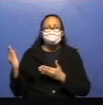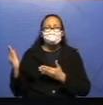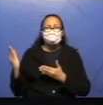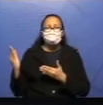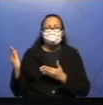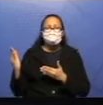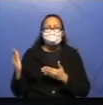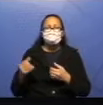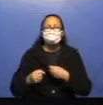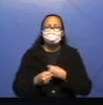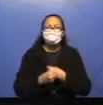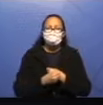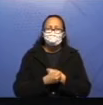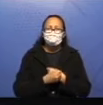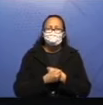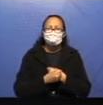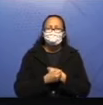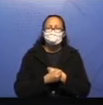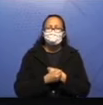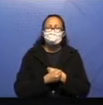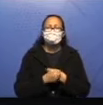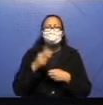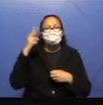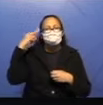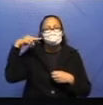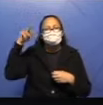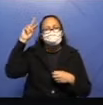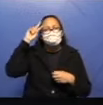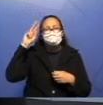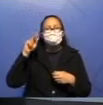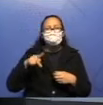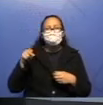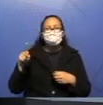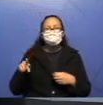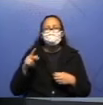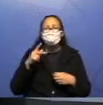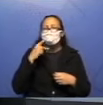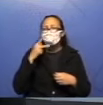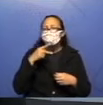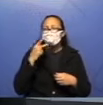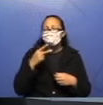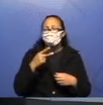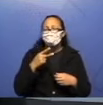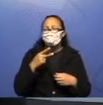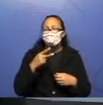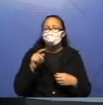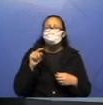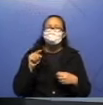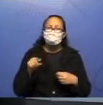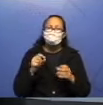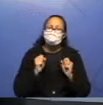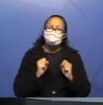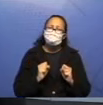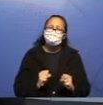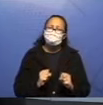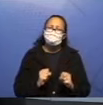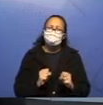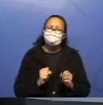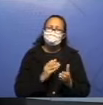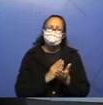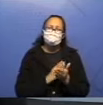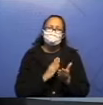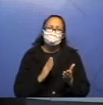da versão que a professora contou agora para vocês. Mas, se você não achar, você também pode pausar o vídeo depois e